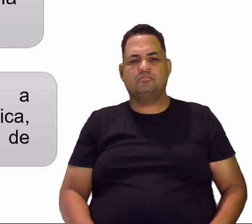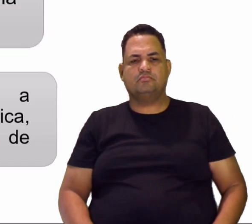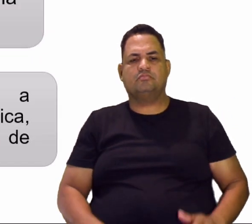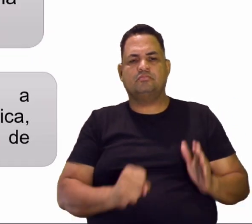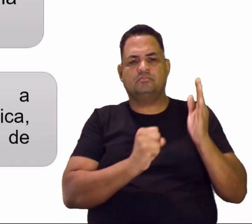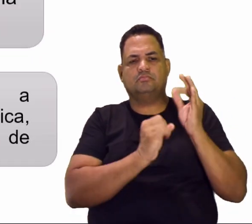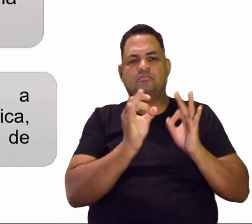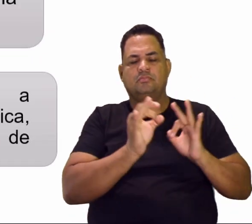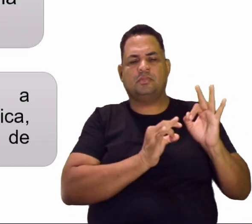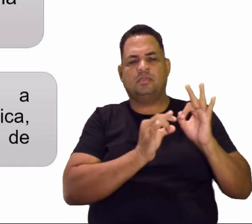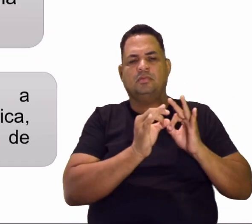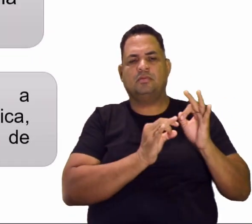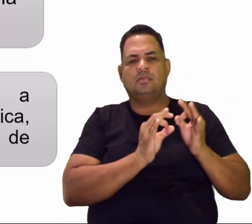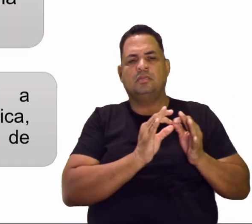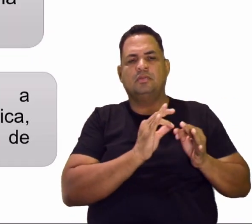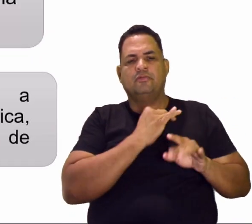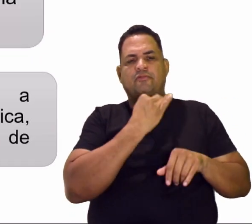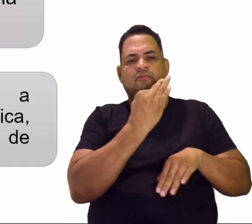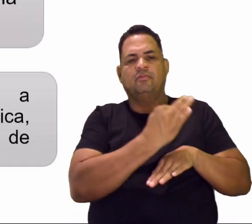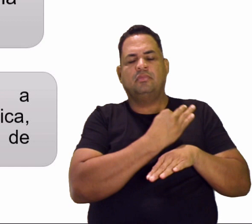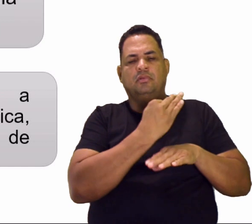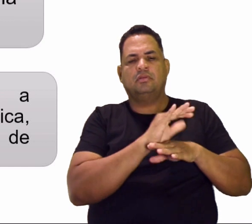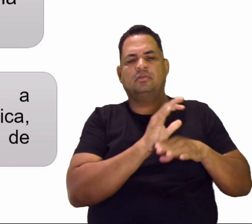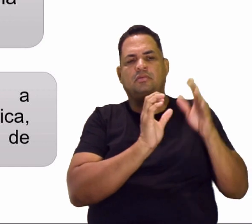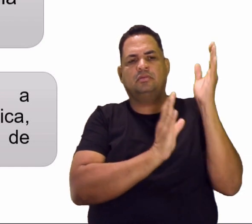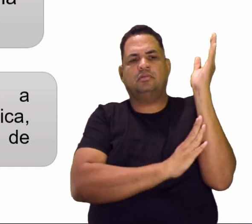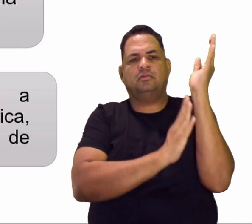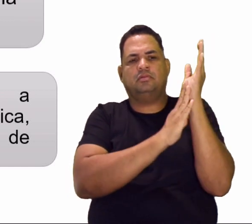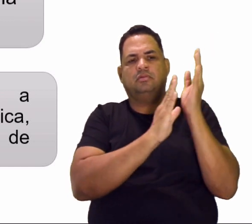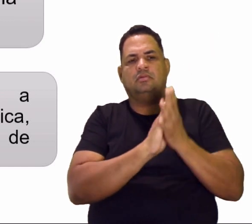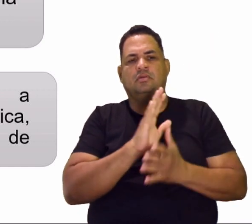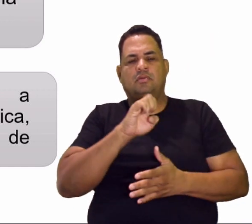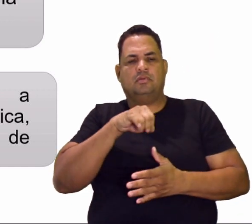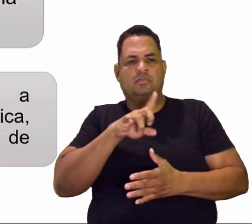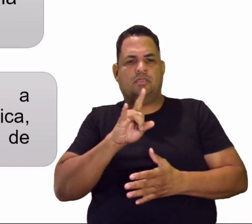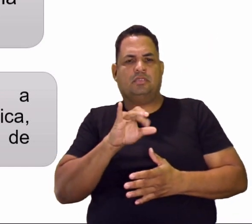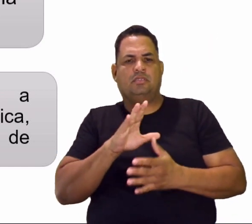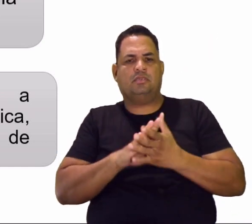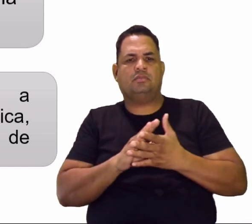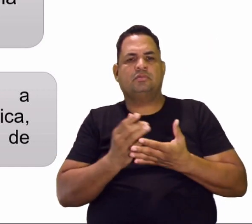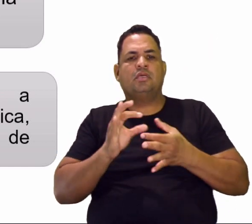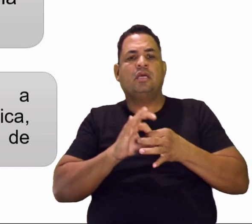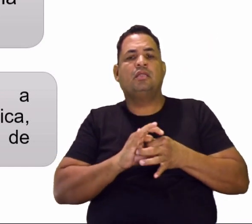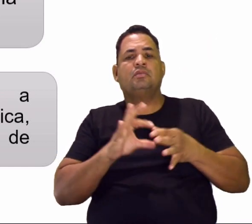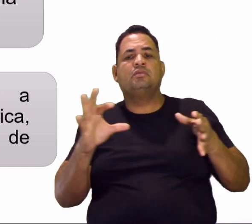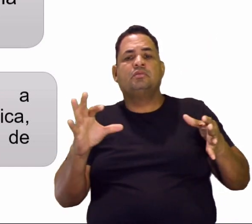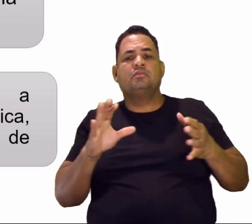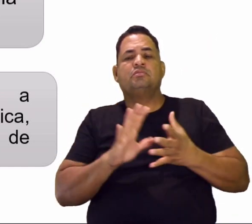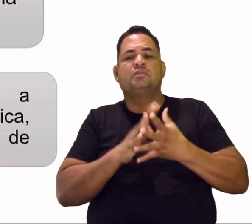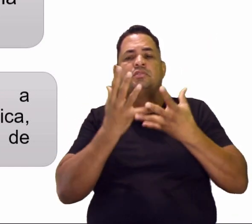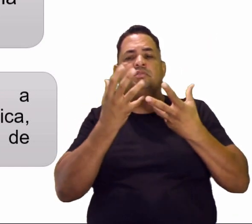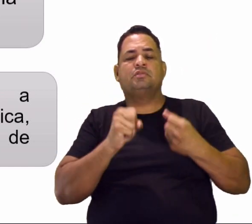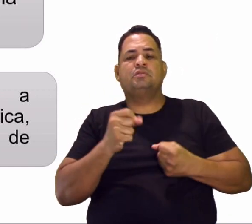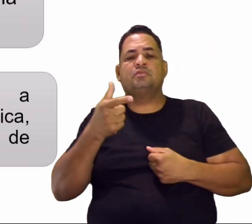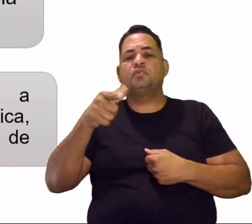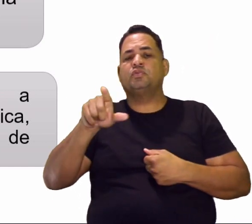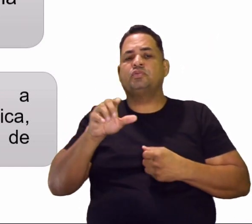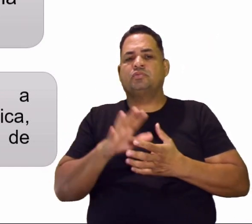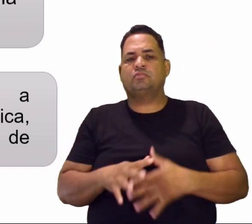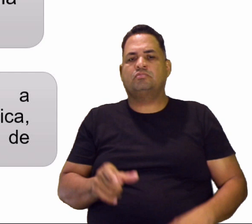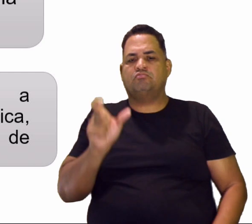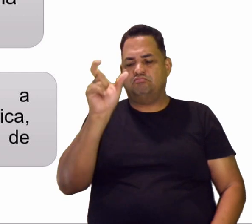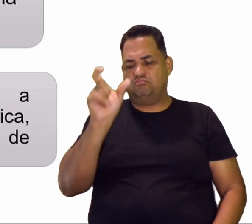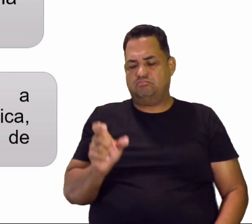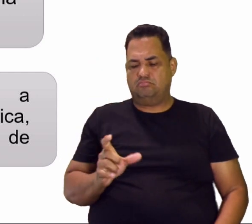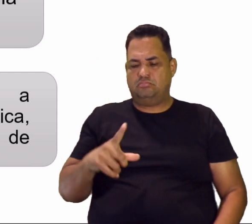burocracias. A alteridade, que que é, né? É a interdependência e a aceitação do outro como sujeito de direitos. É o reconhecimento disso.